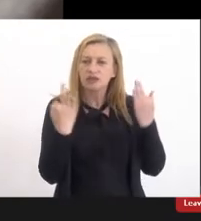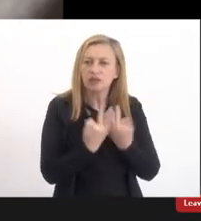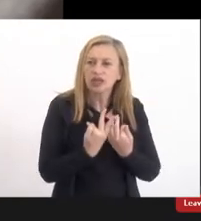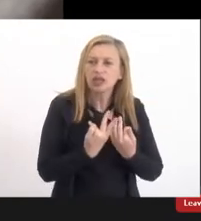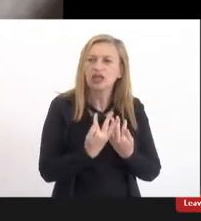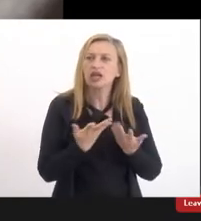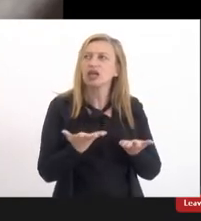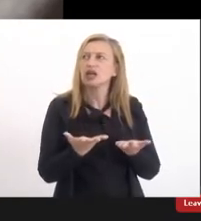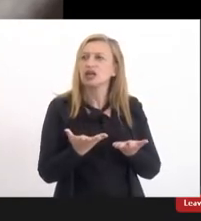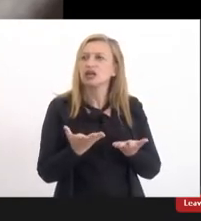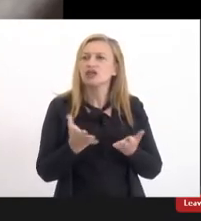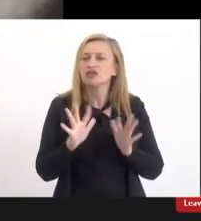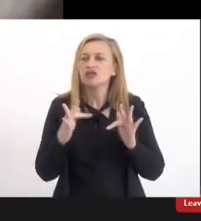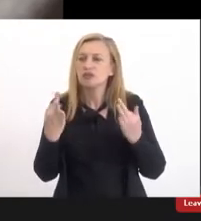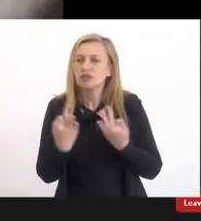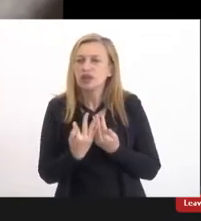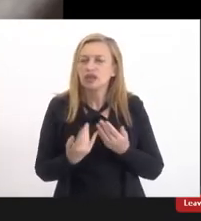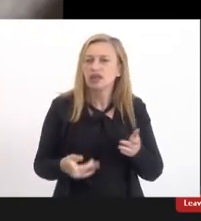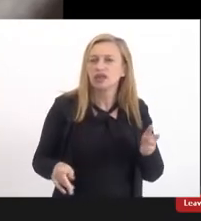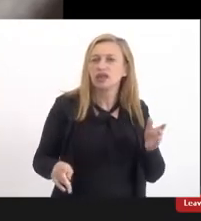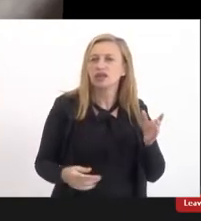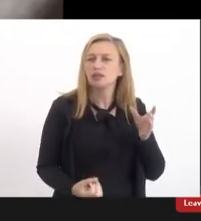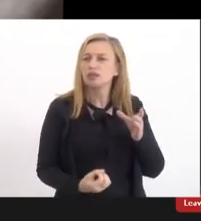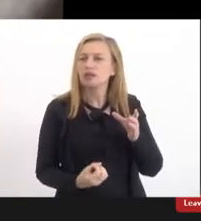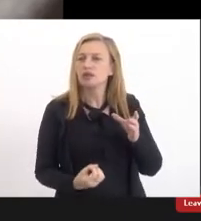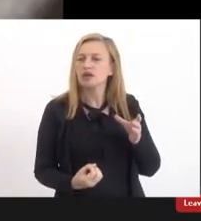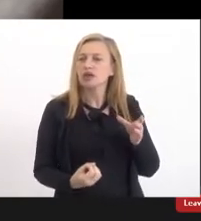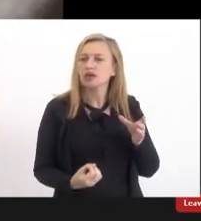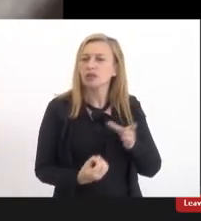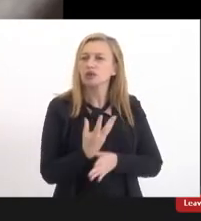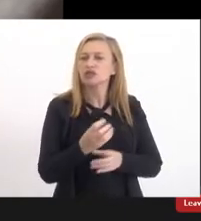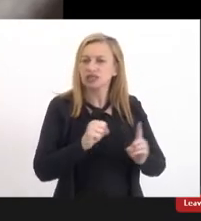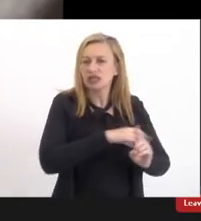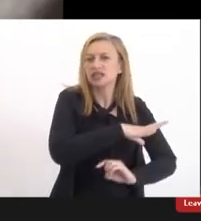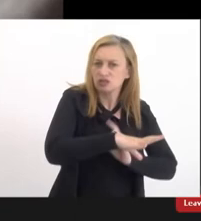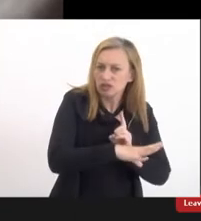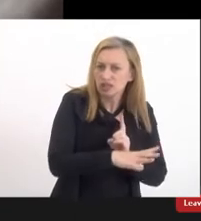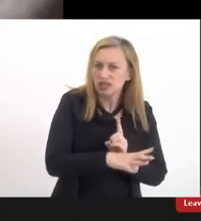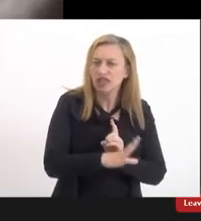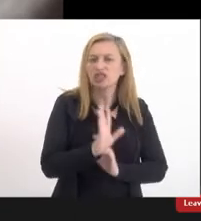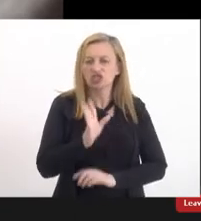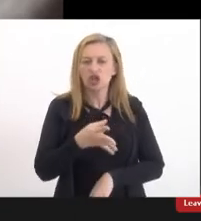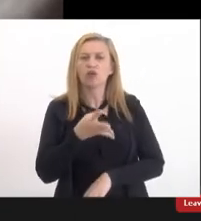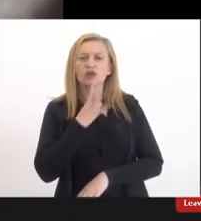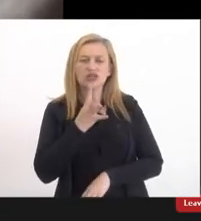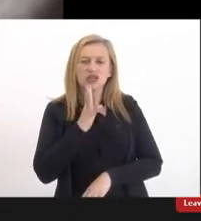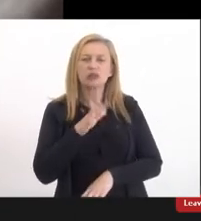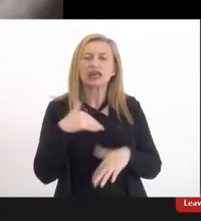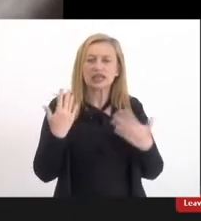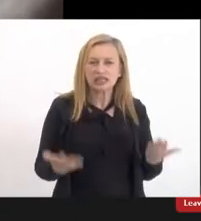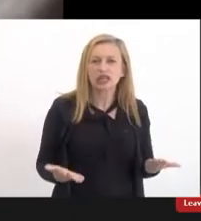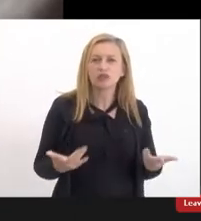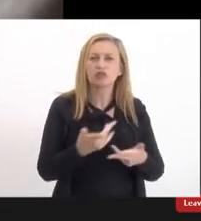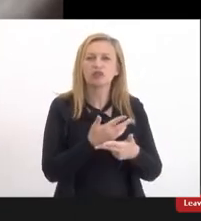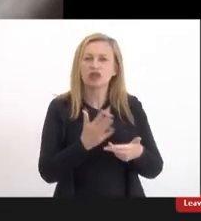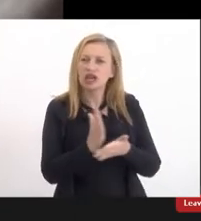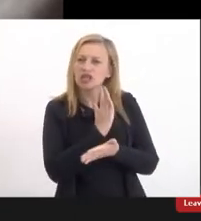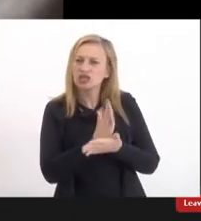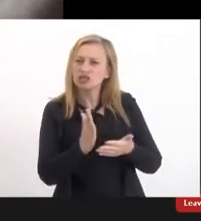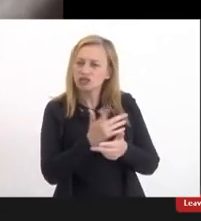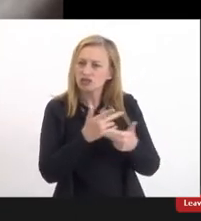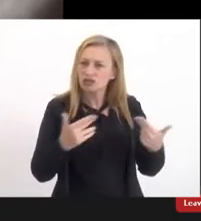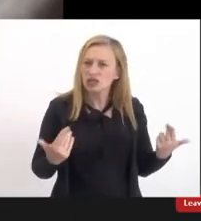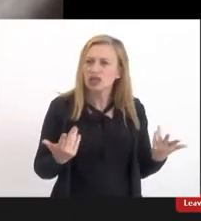falando de família que é produto da sociedade e dessa sociedade que a gente já conhece então por muitas vezes